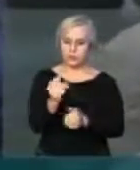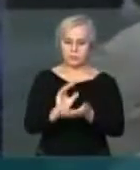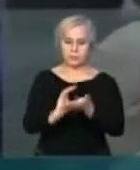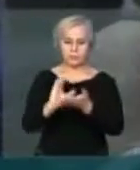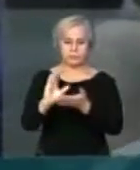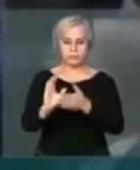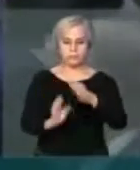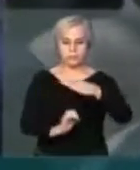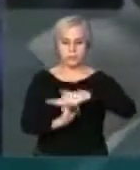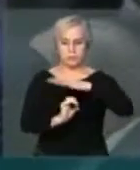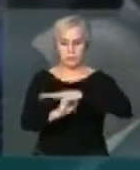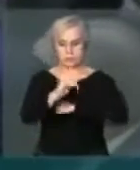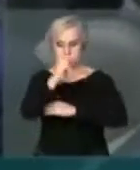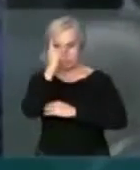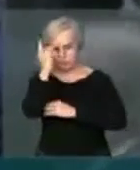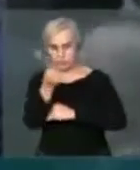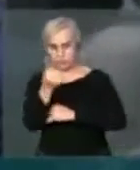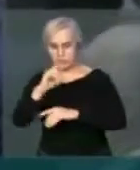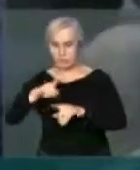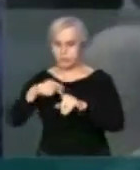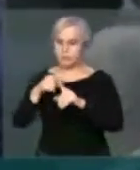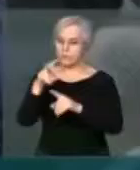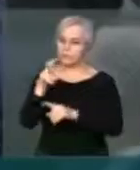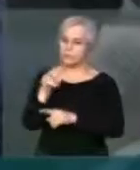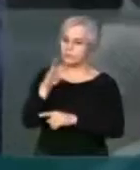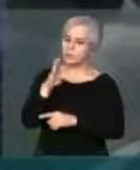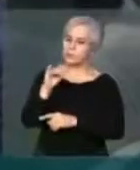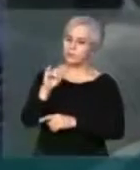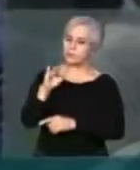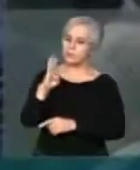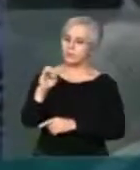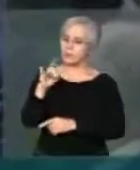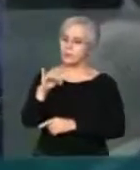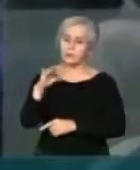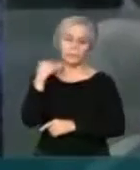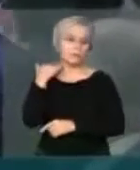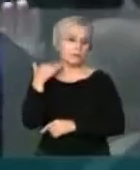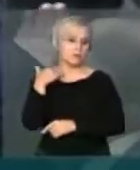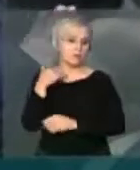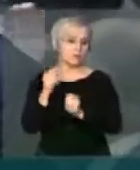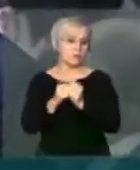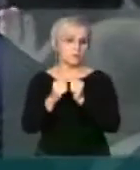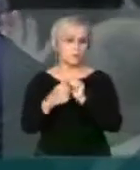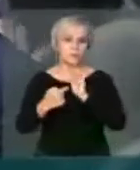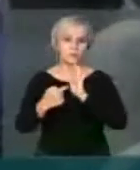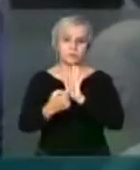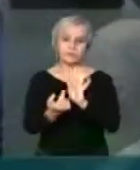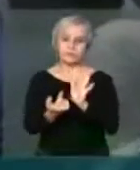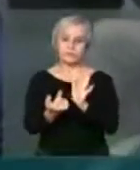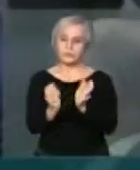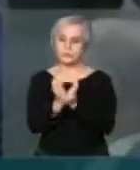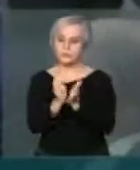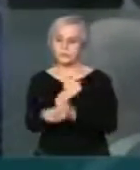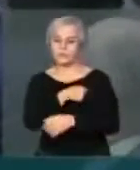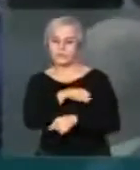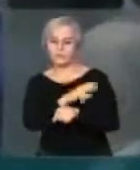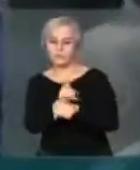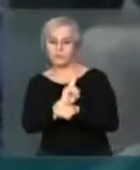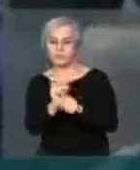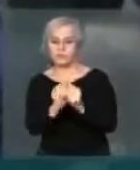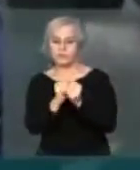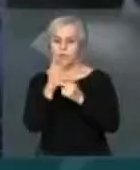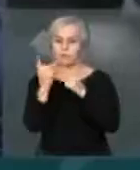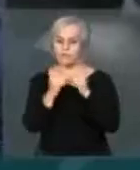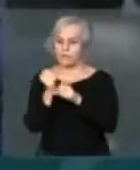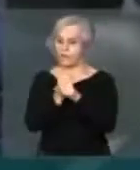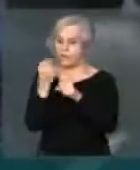empresários. Mais 50 bilhões ao BNDES, diante do quadro dos órgãos de fiscalização e controle, dizendo que